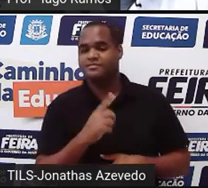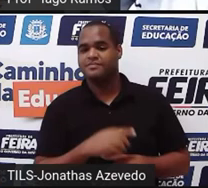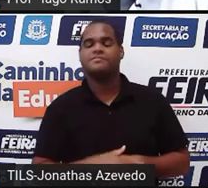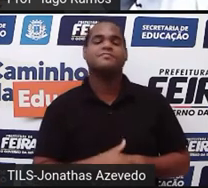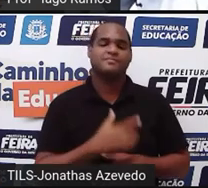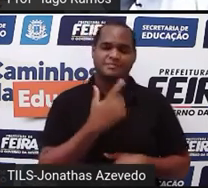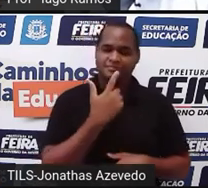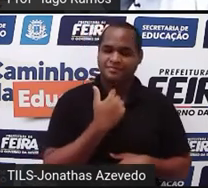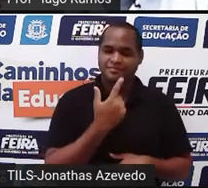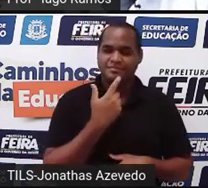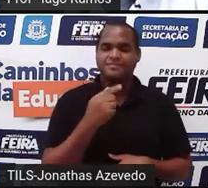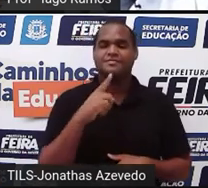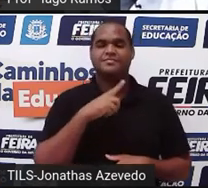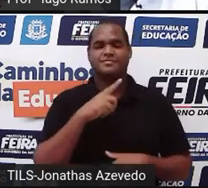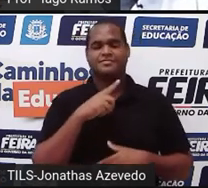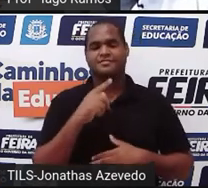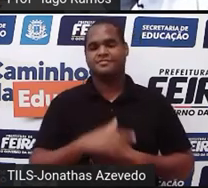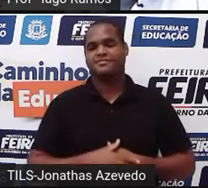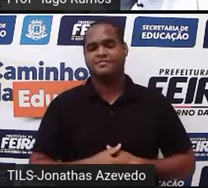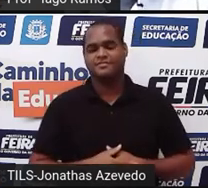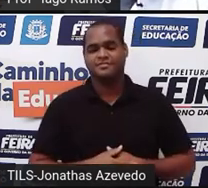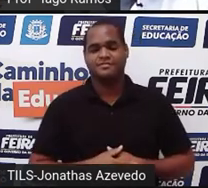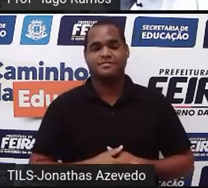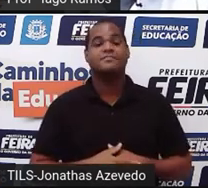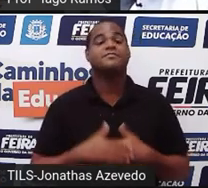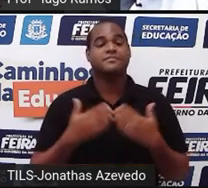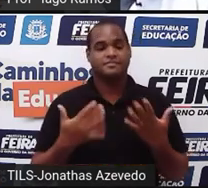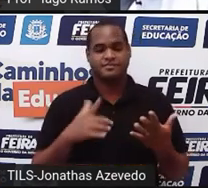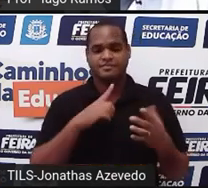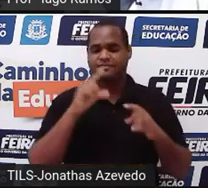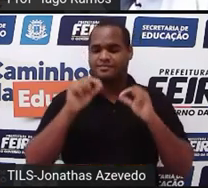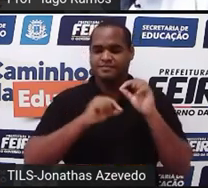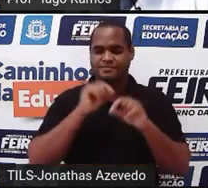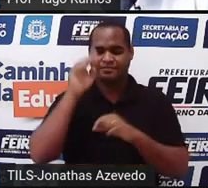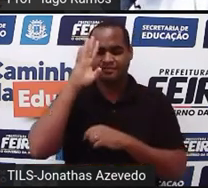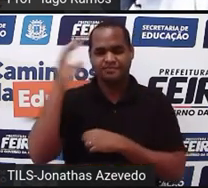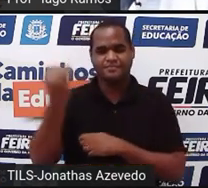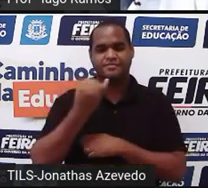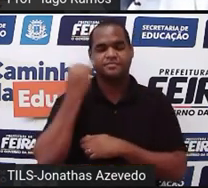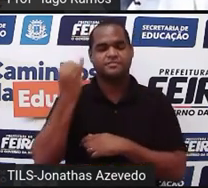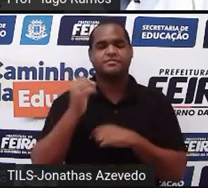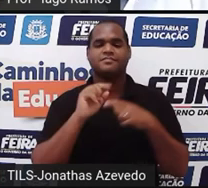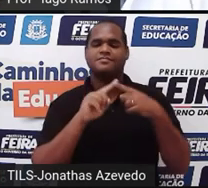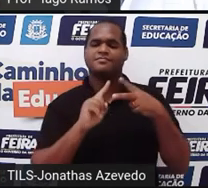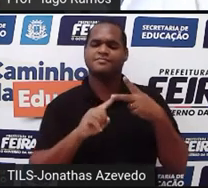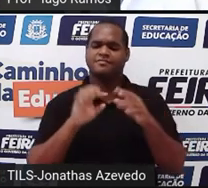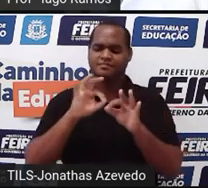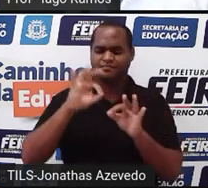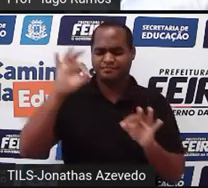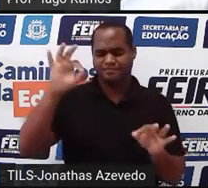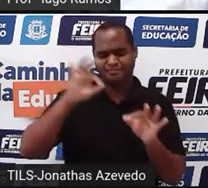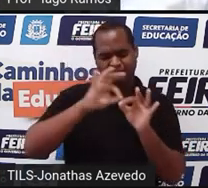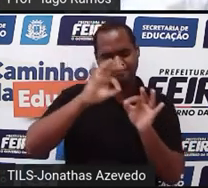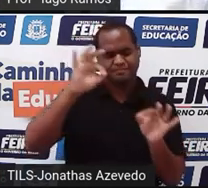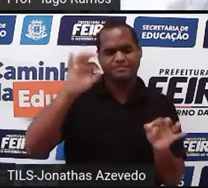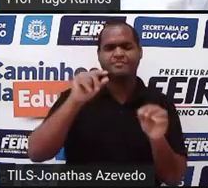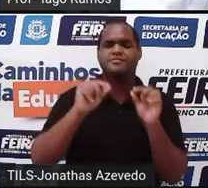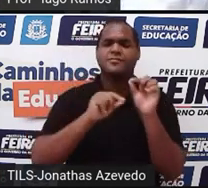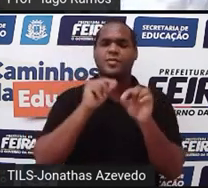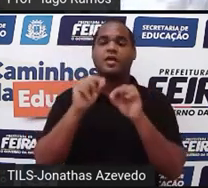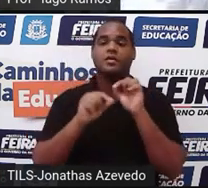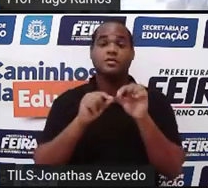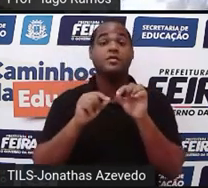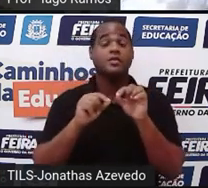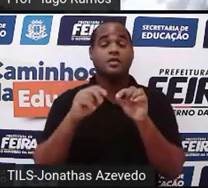vermelho. Prontinho. O que é que a gente tem aí de interessante nessas retas? É que essas retas, elas